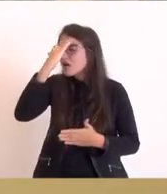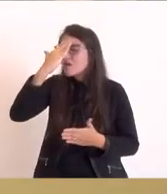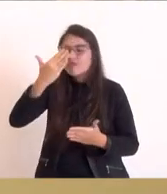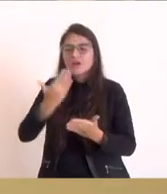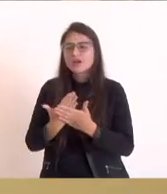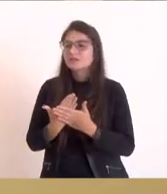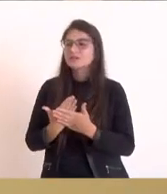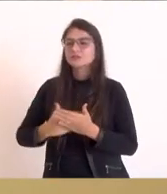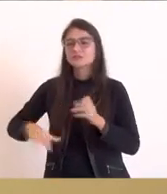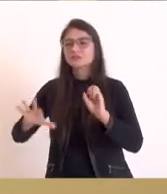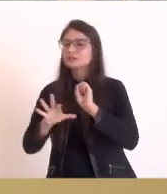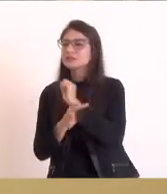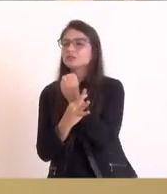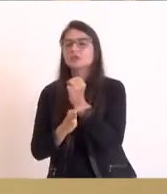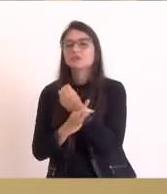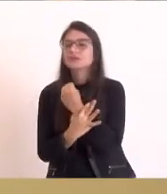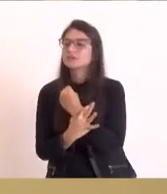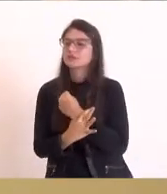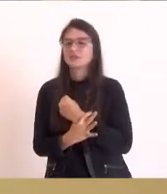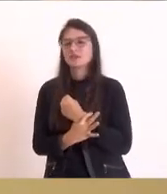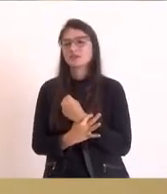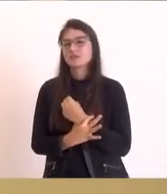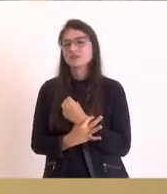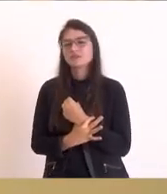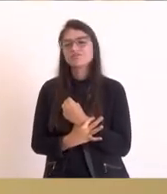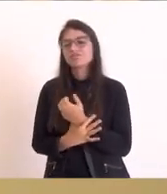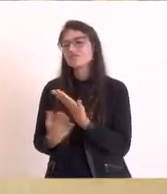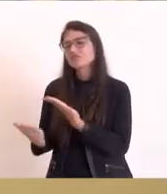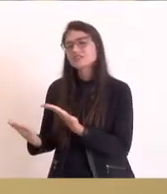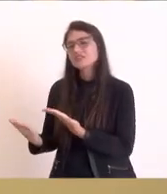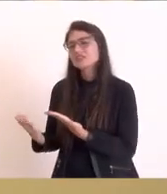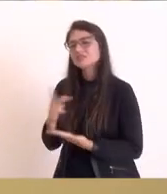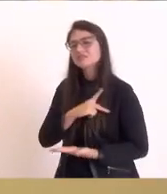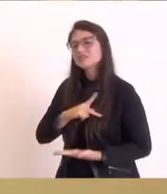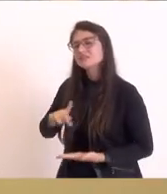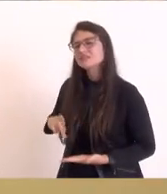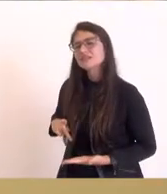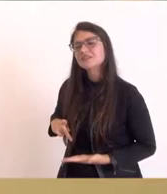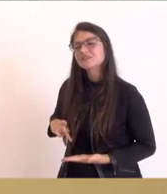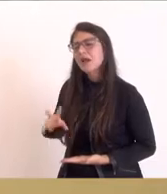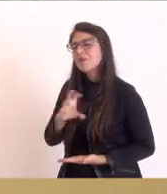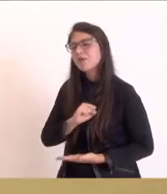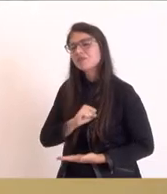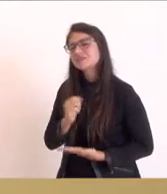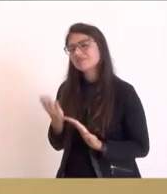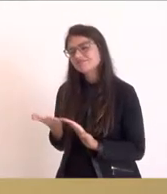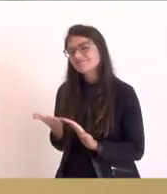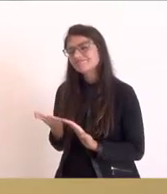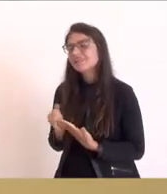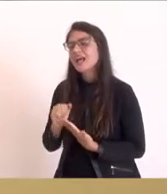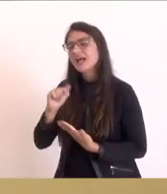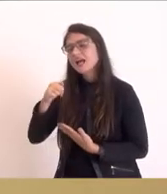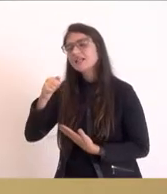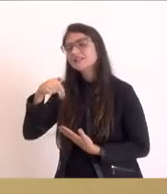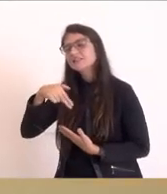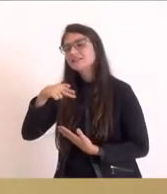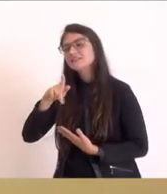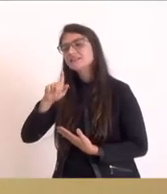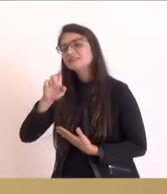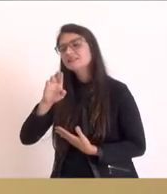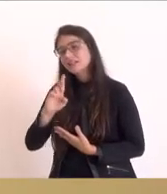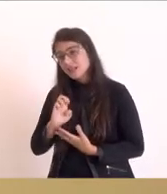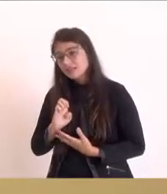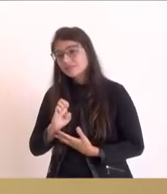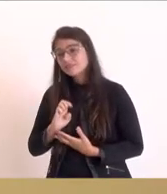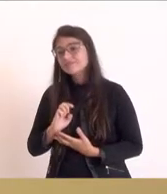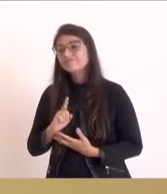na certeza presidente querido André de que todas as suas ações